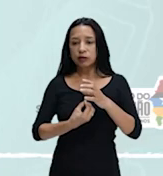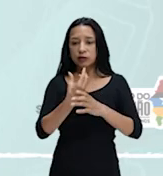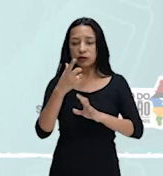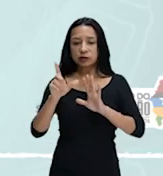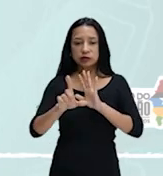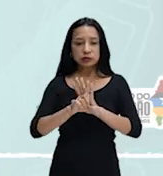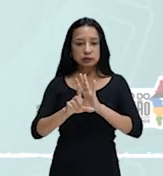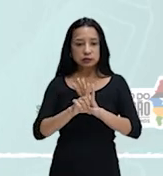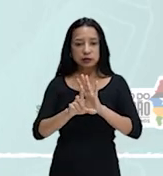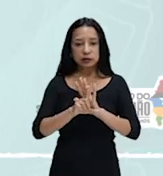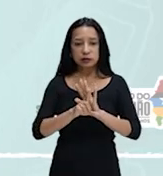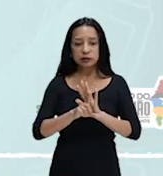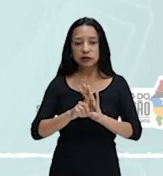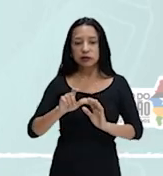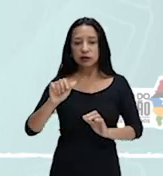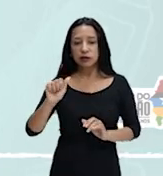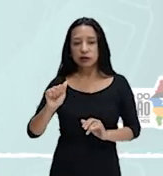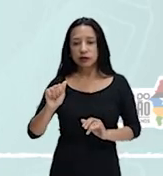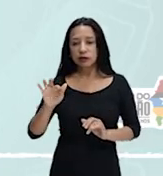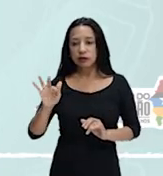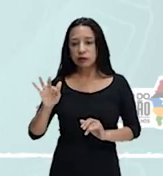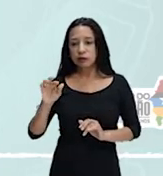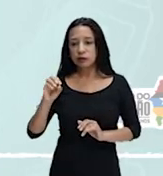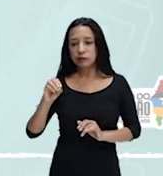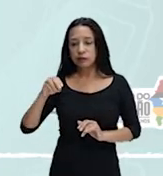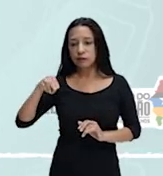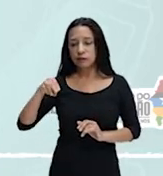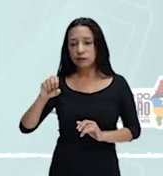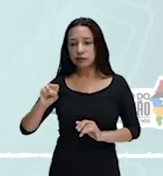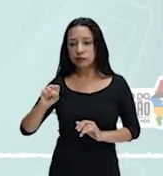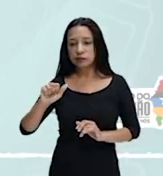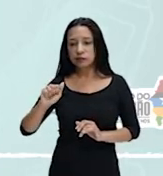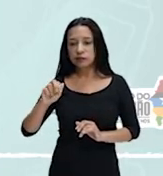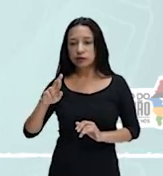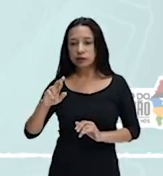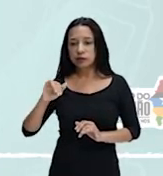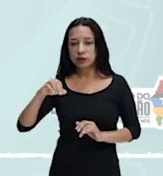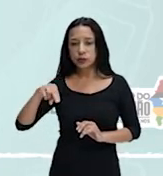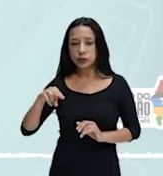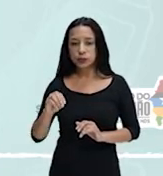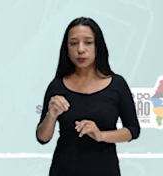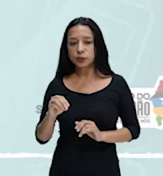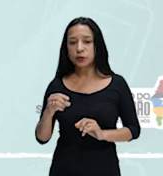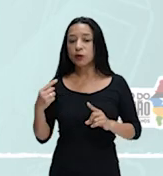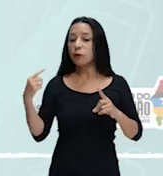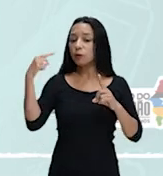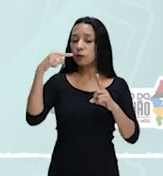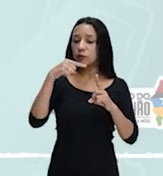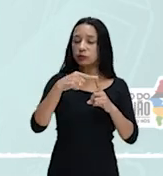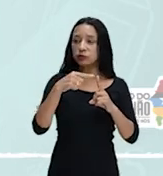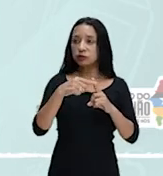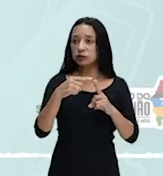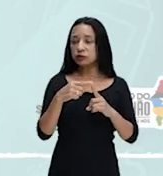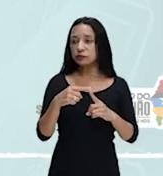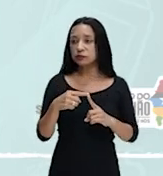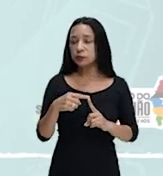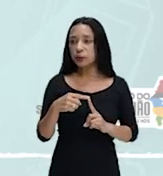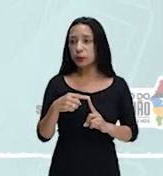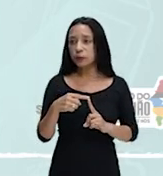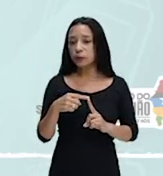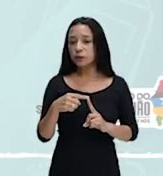Uma lei que foi estabelecida com o objetivo, olha só, com o objetivo de